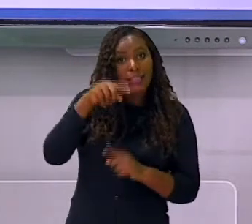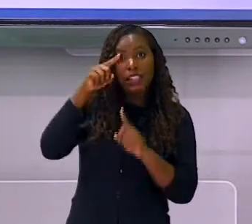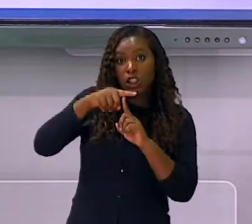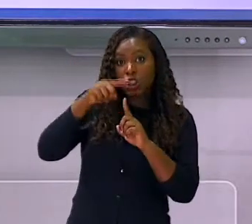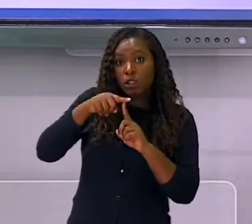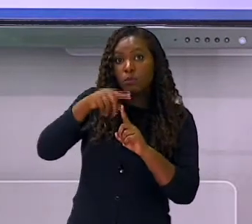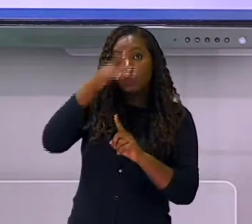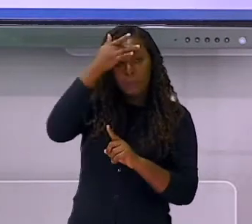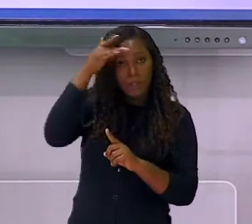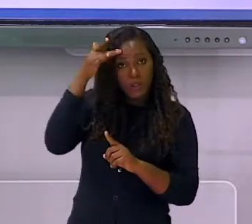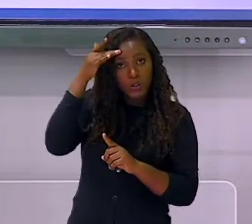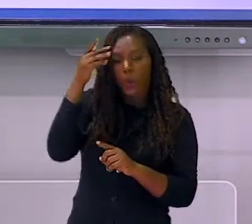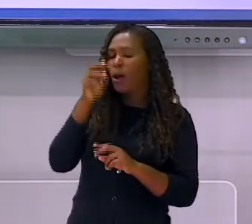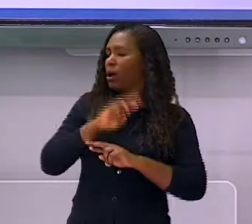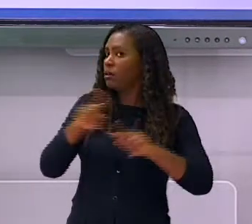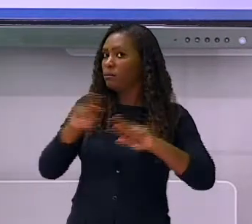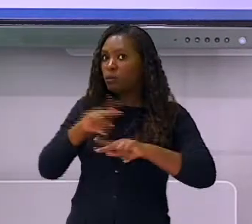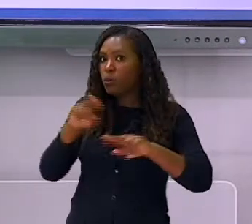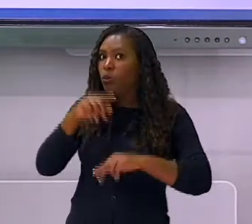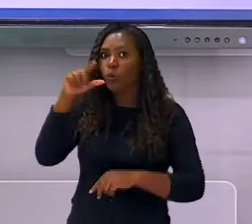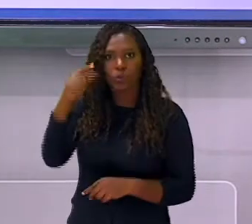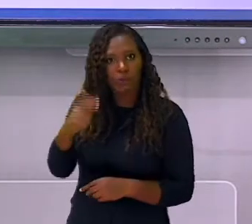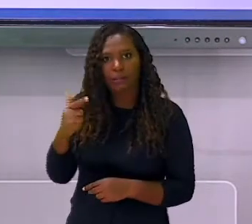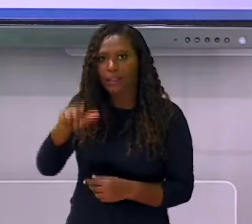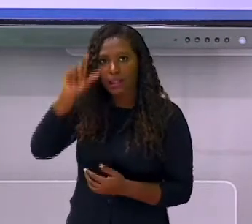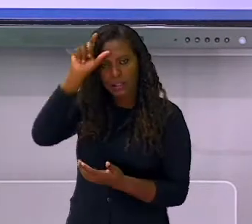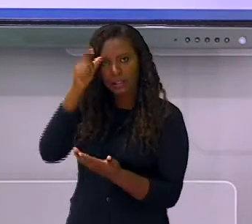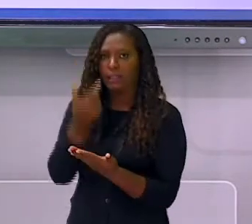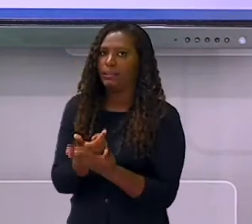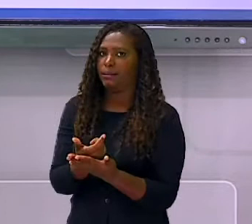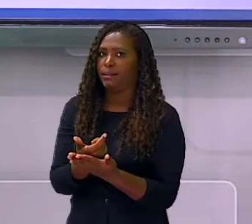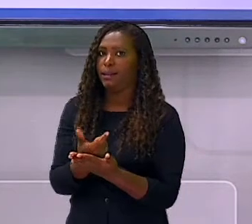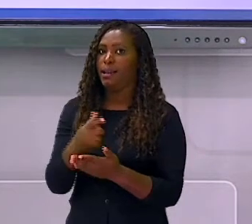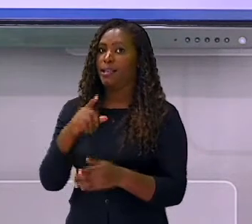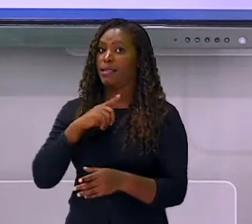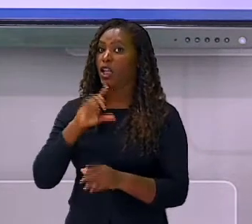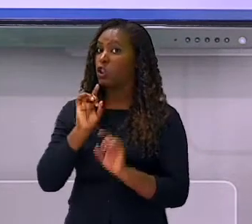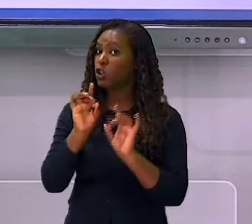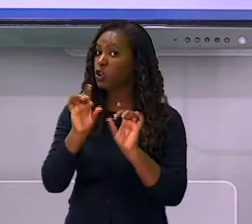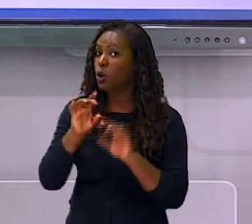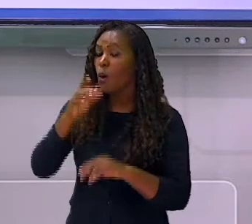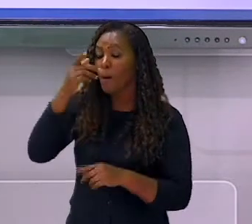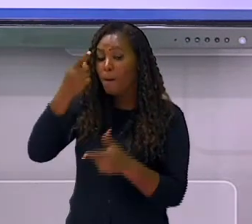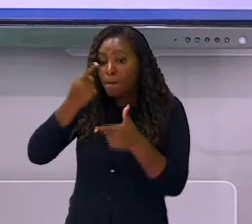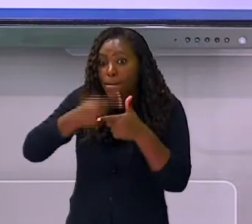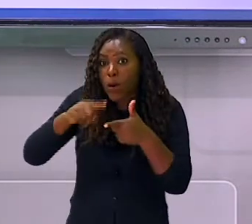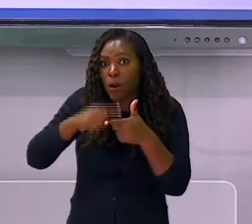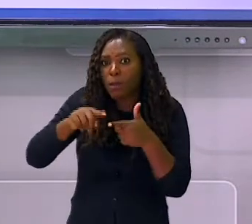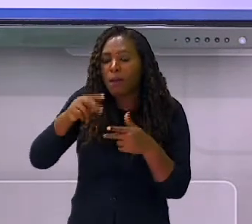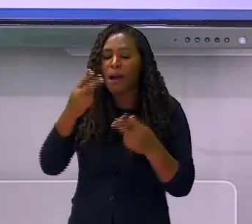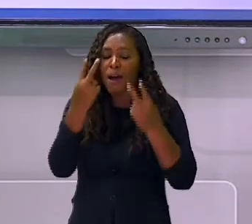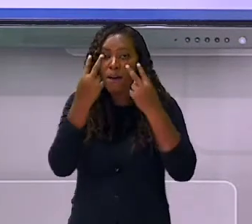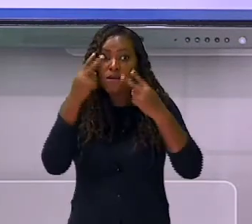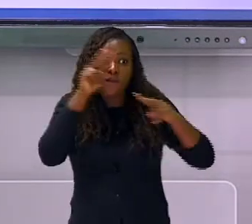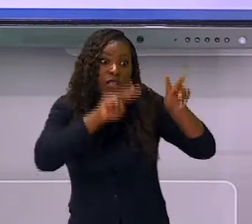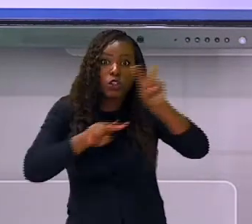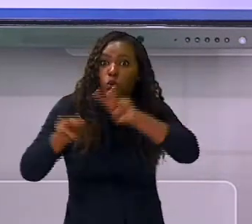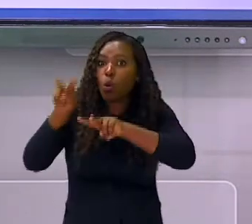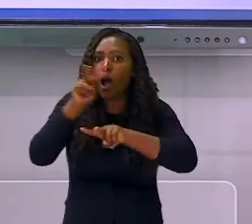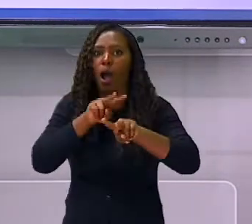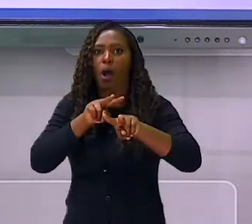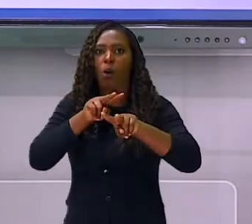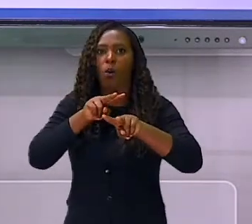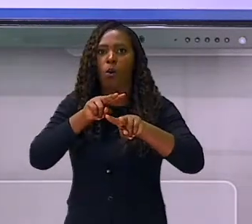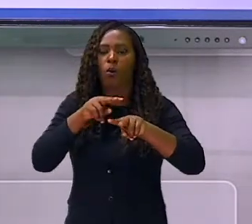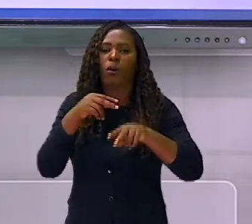é que elas têm problemas visuais. Então, não confunda. O disléxico tem dificuldade em